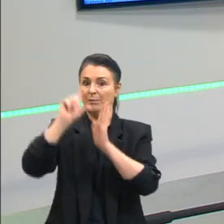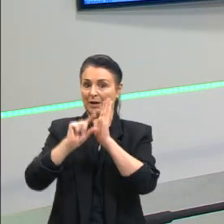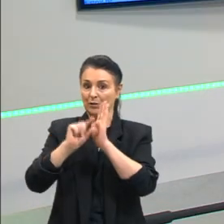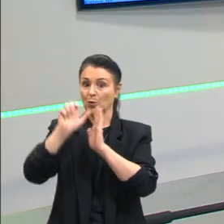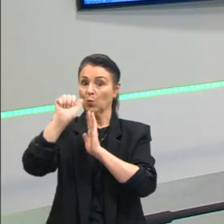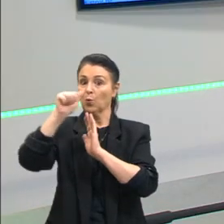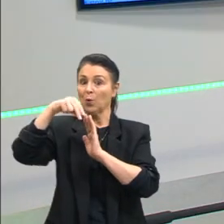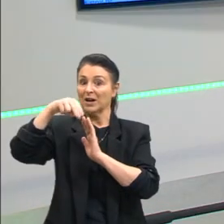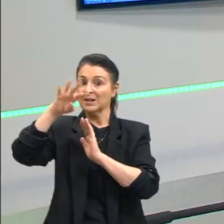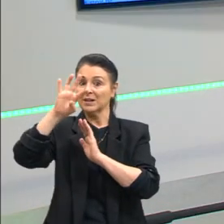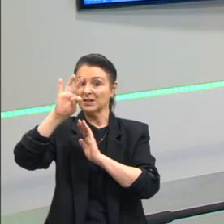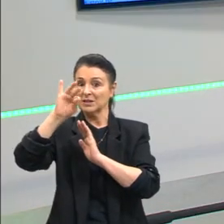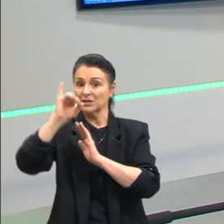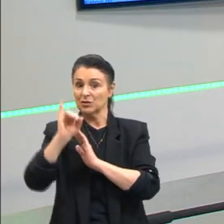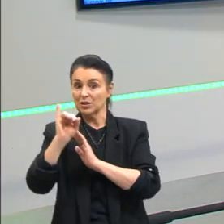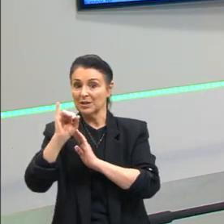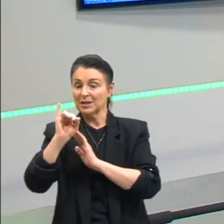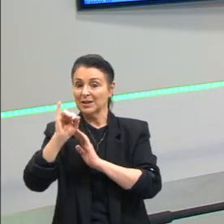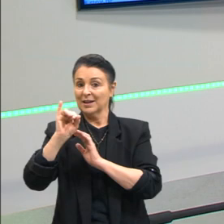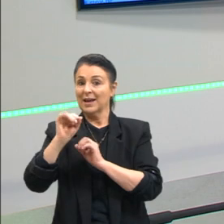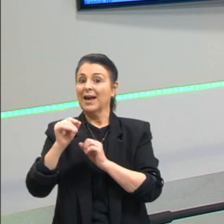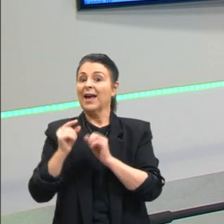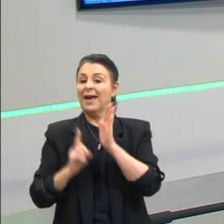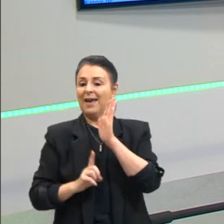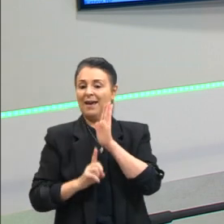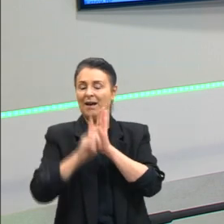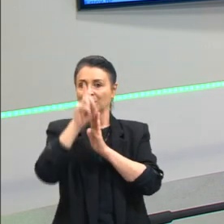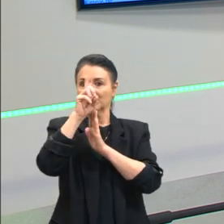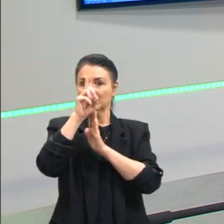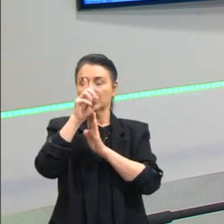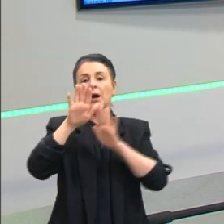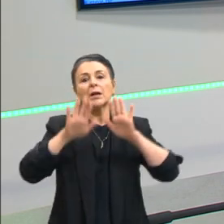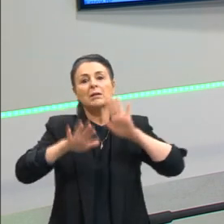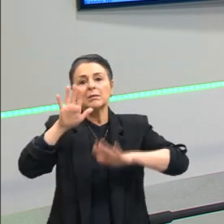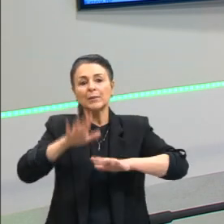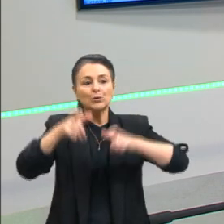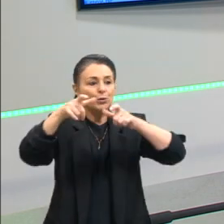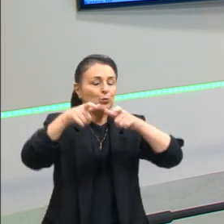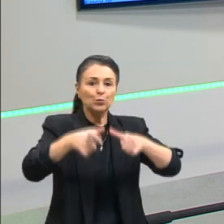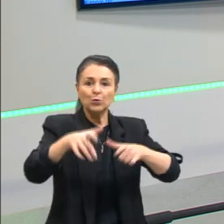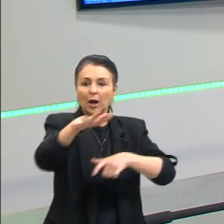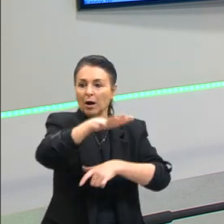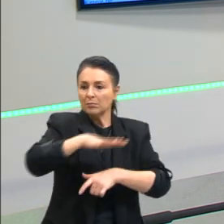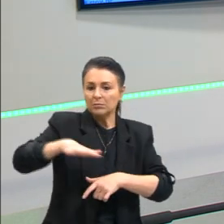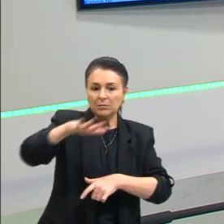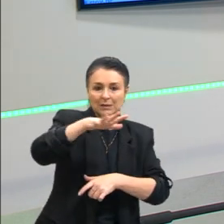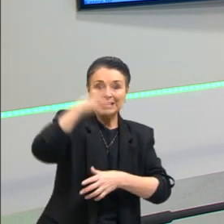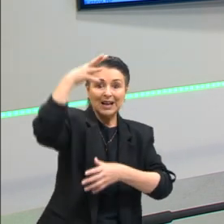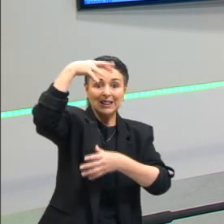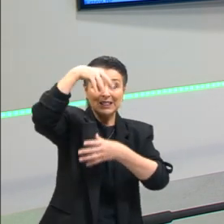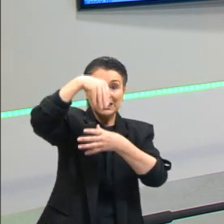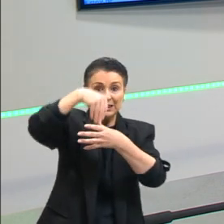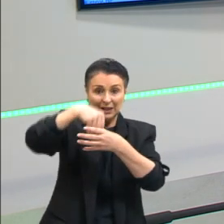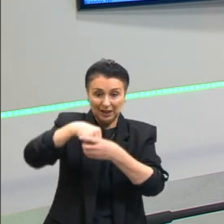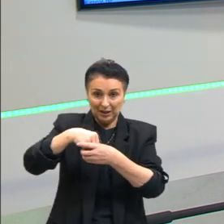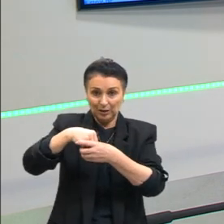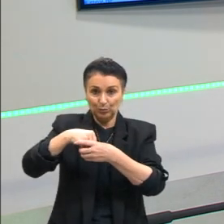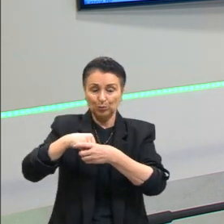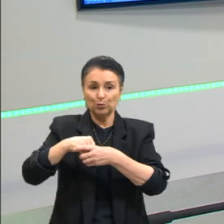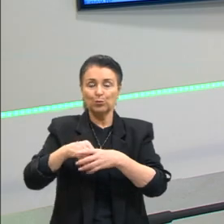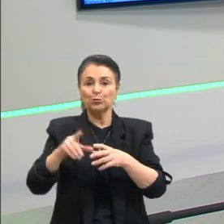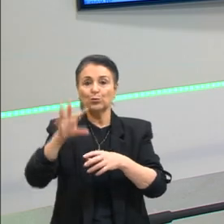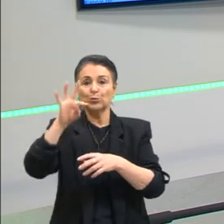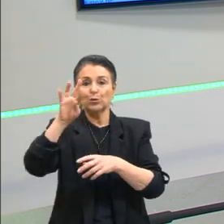é alta pressão. E aí vai depender do local que ele surgiu. Se ele surgiu dentro da zona tropical, vai ser um